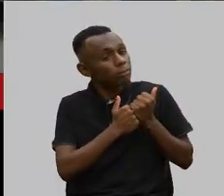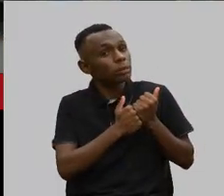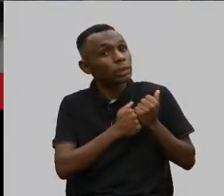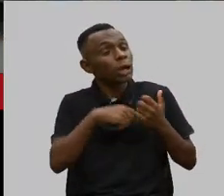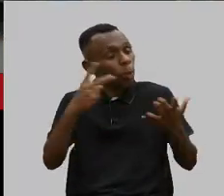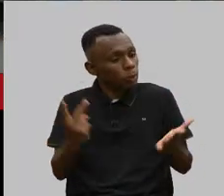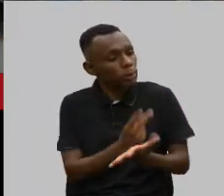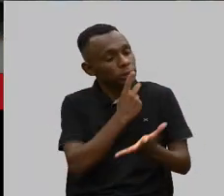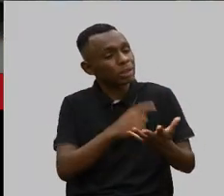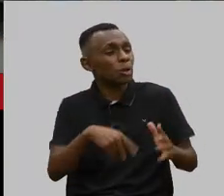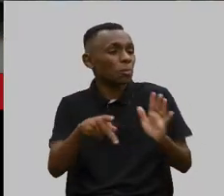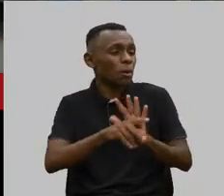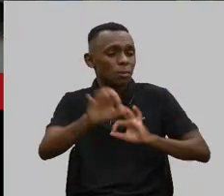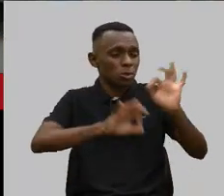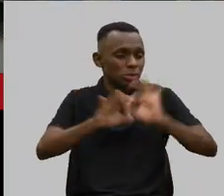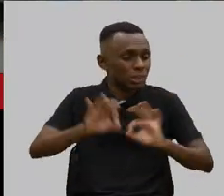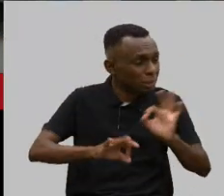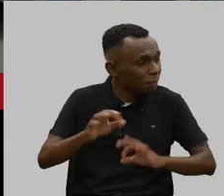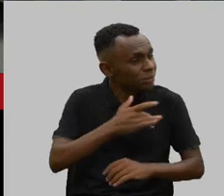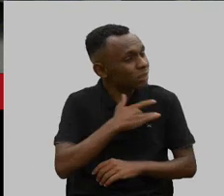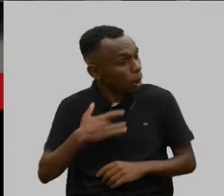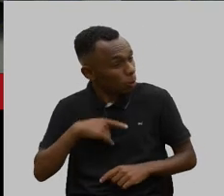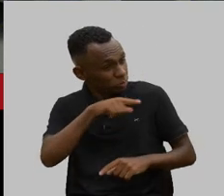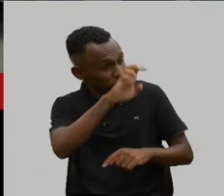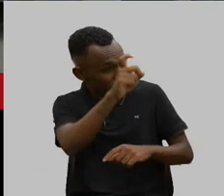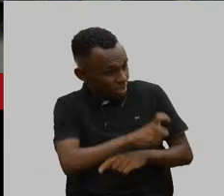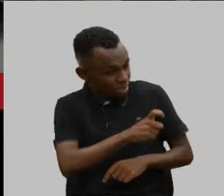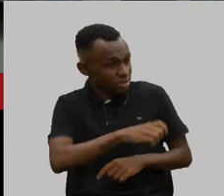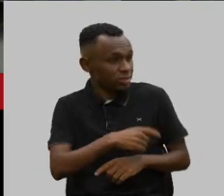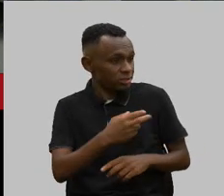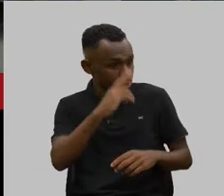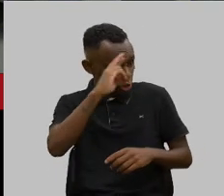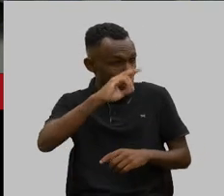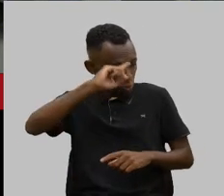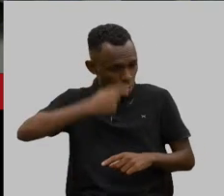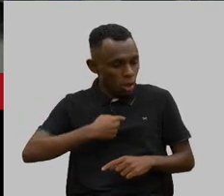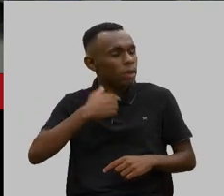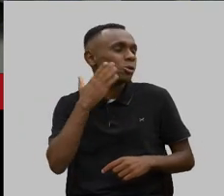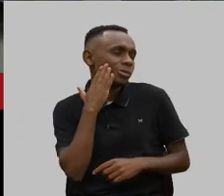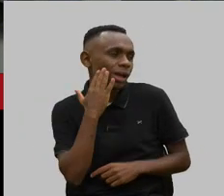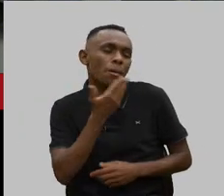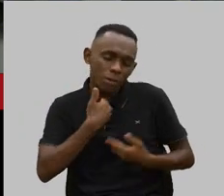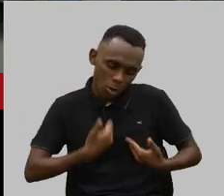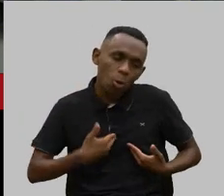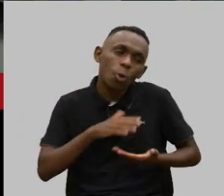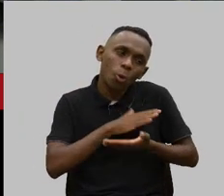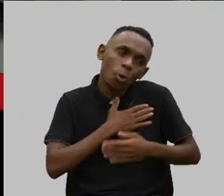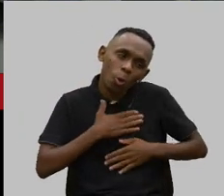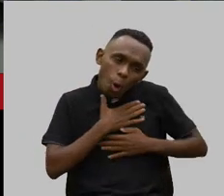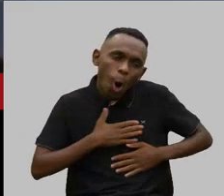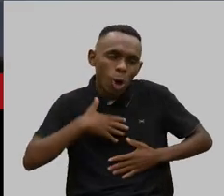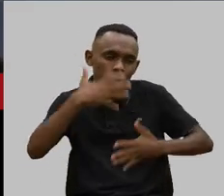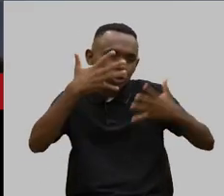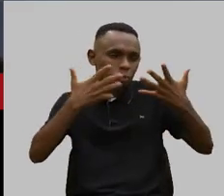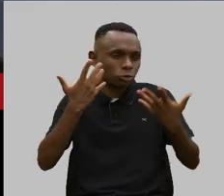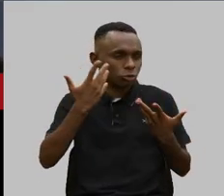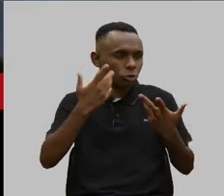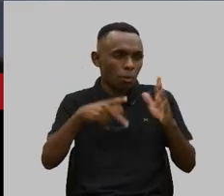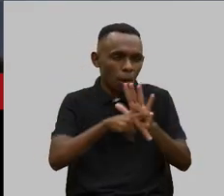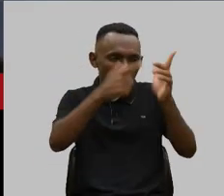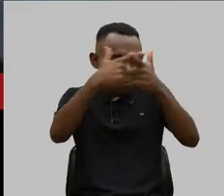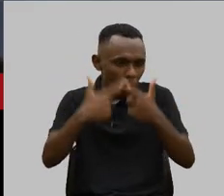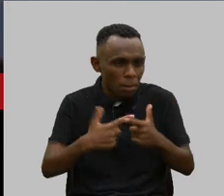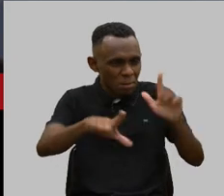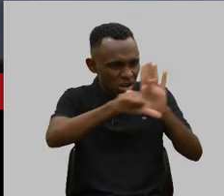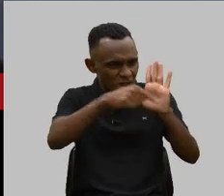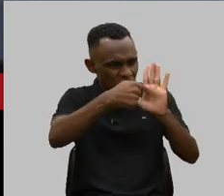acontecendo um negócio de plano de saúde aí, como você era meu ex-chefe, e você sabe que eu gosto muito de confusão e de garantia de lei, então, você